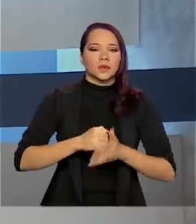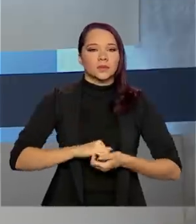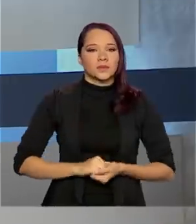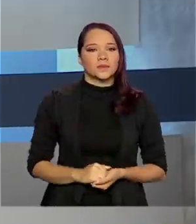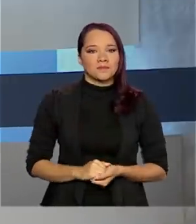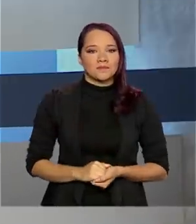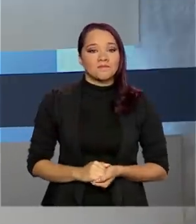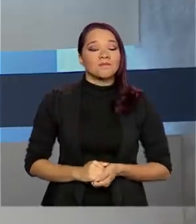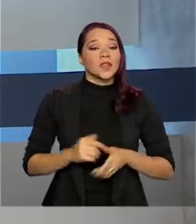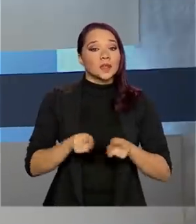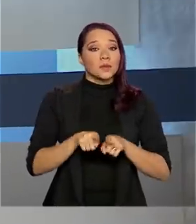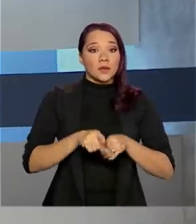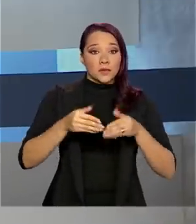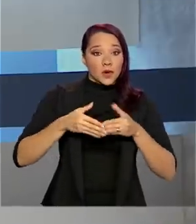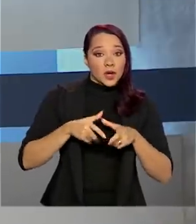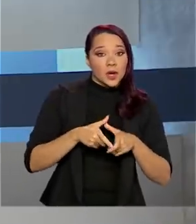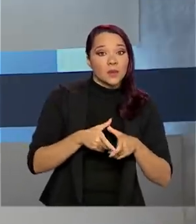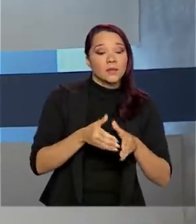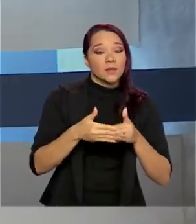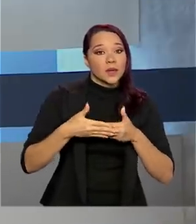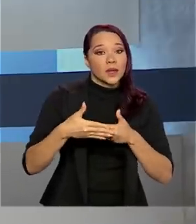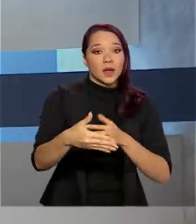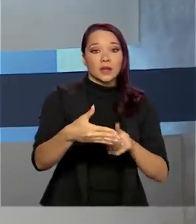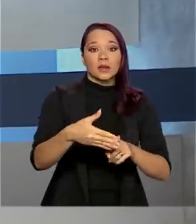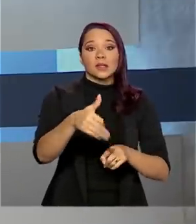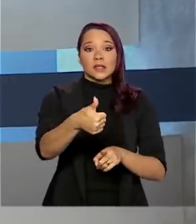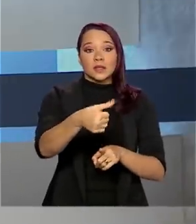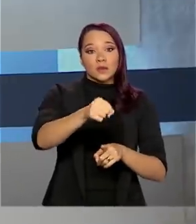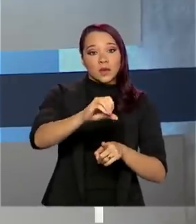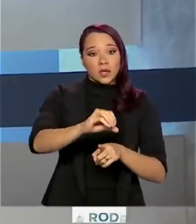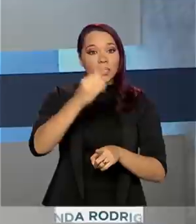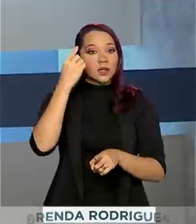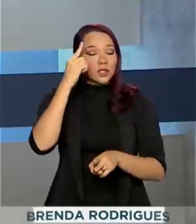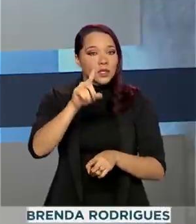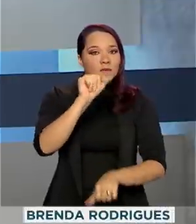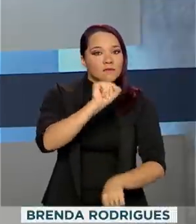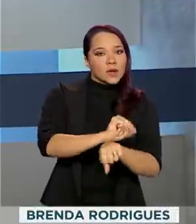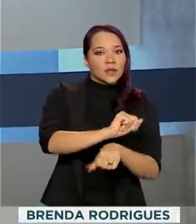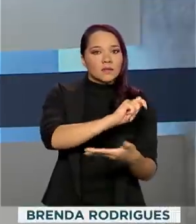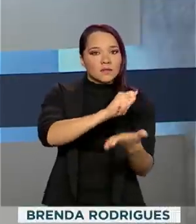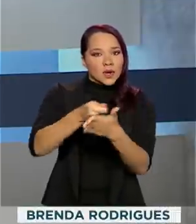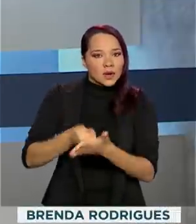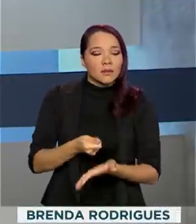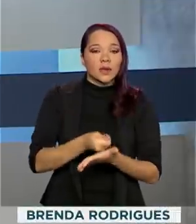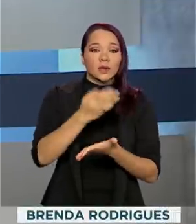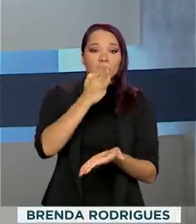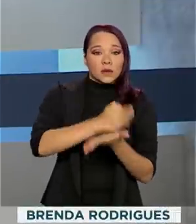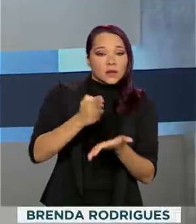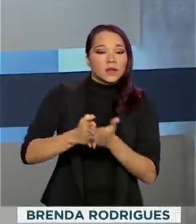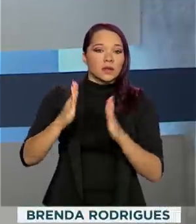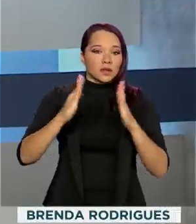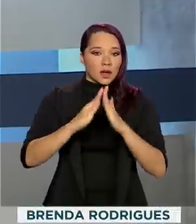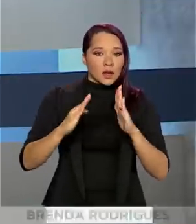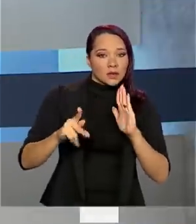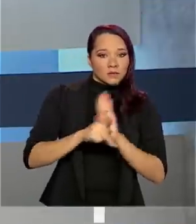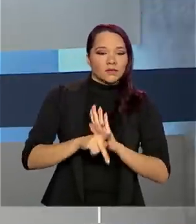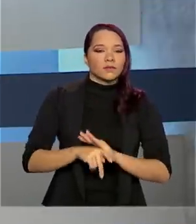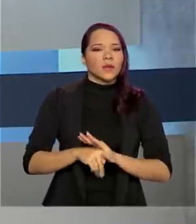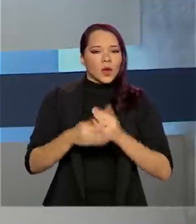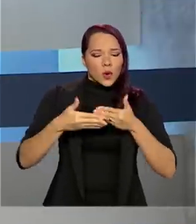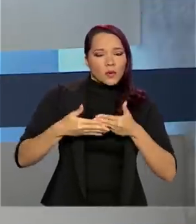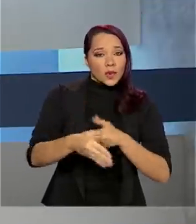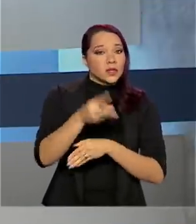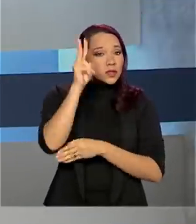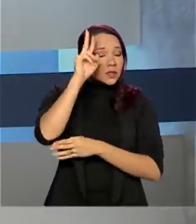E foi ampliado para 180 dias o prazo da pausa das prestações da casa própria. A medida entra em vigor na